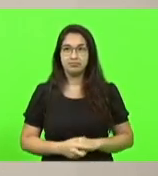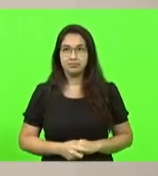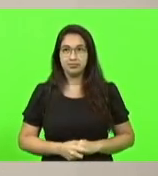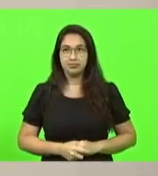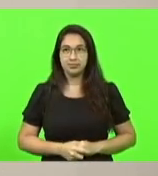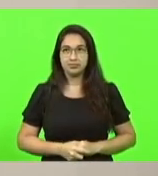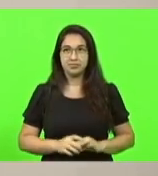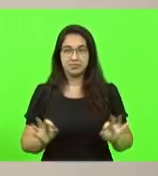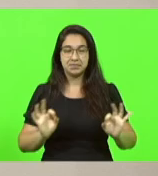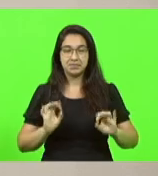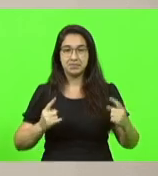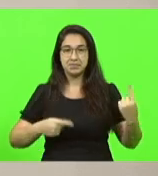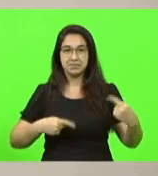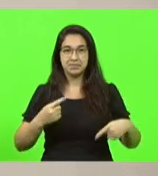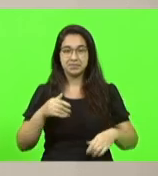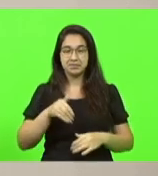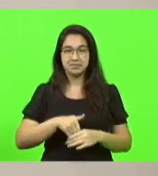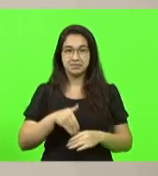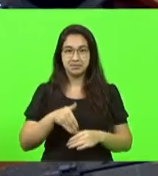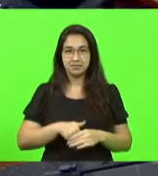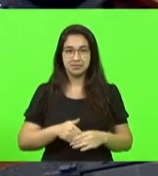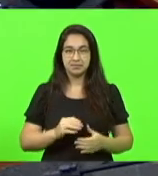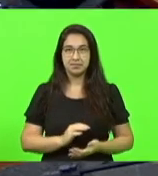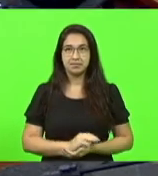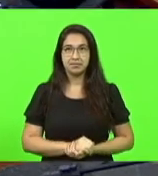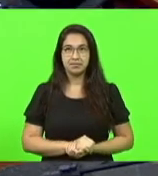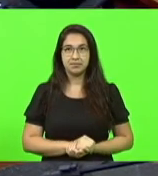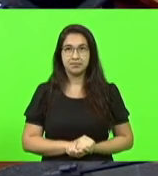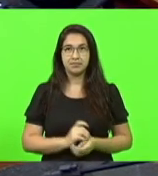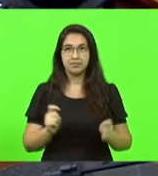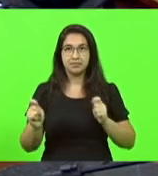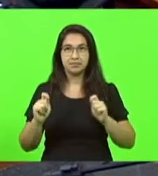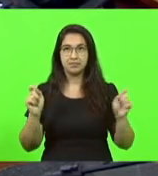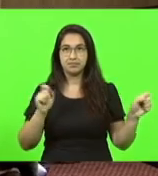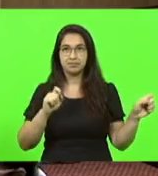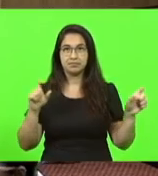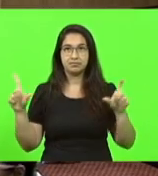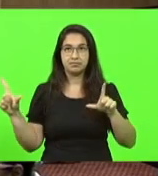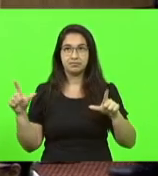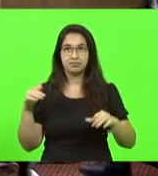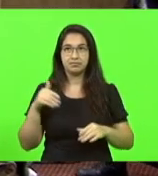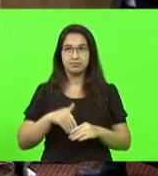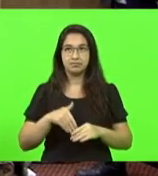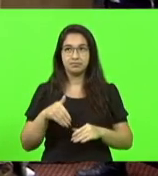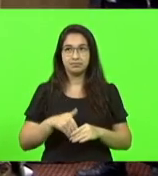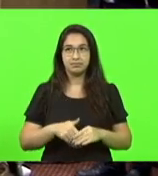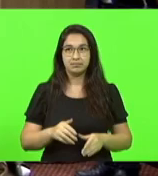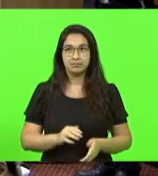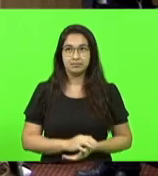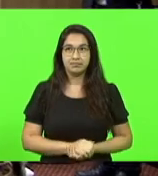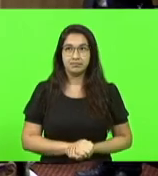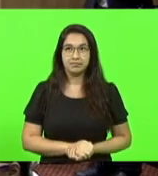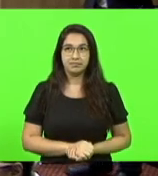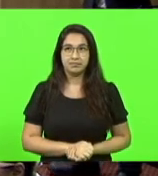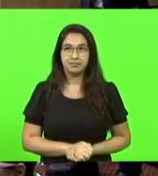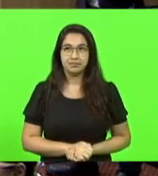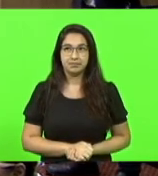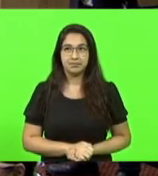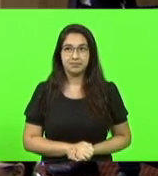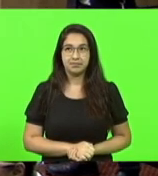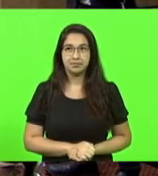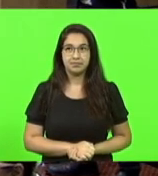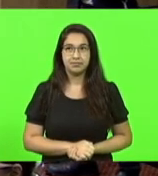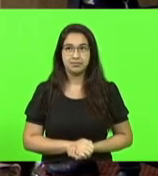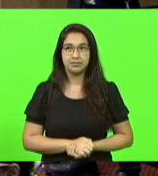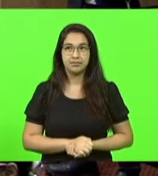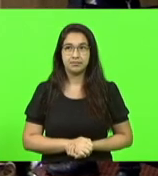Não havendo quem queira discutir, em votação, peço a assessoria que abra o painel, porque os senhores e senhoras deputados possam exercer seu direito de voto. Senhor presidente.